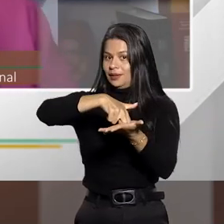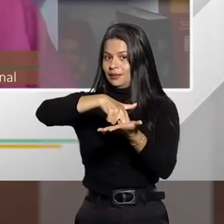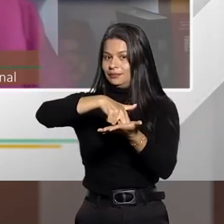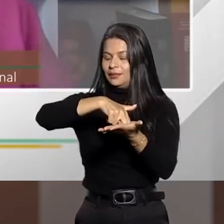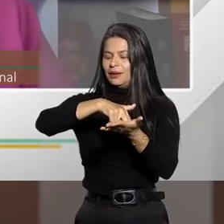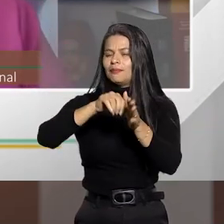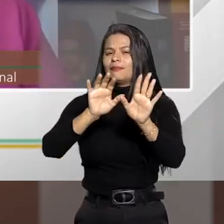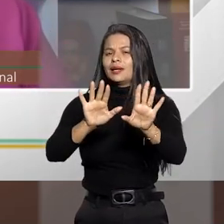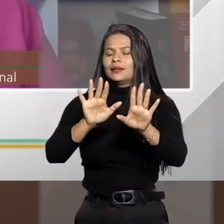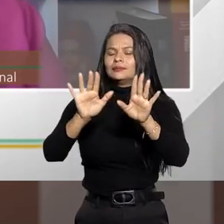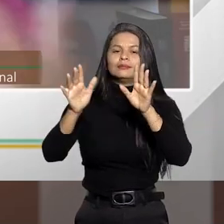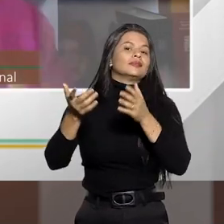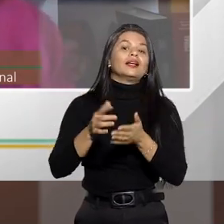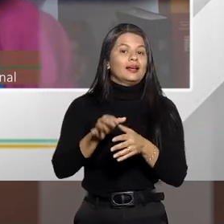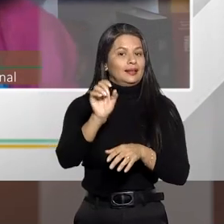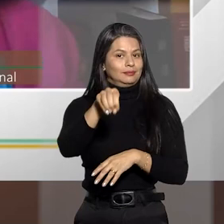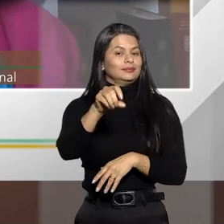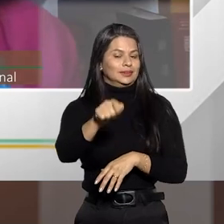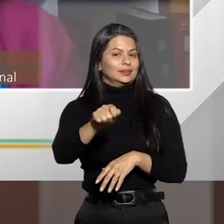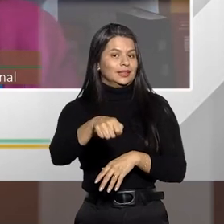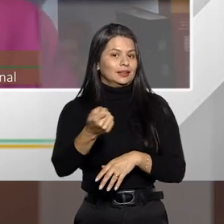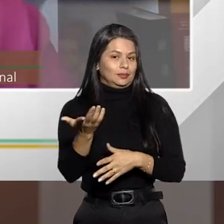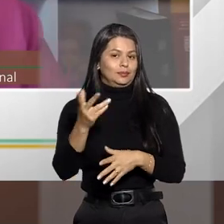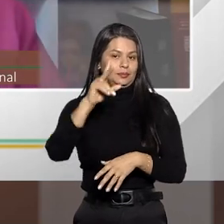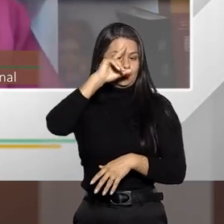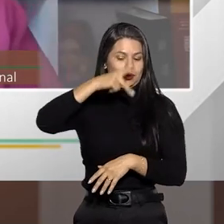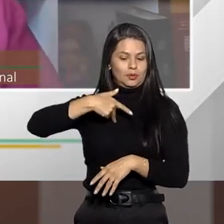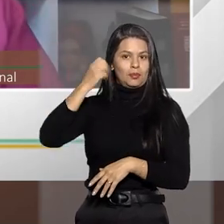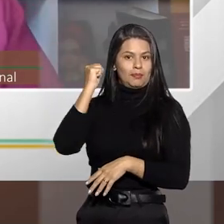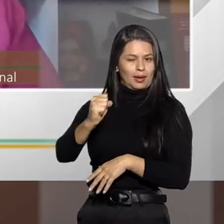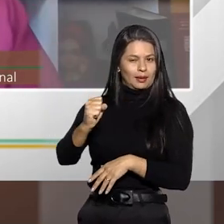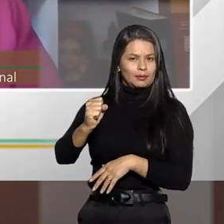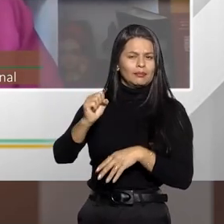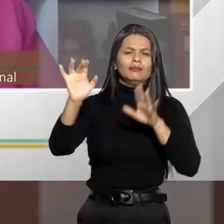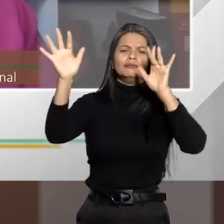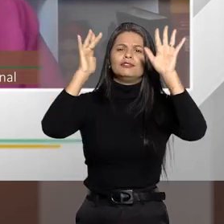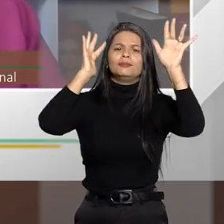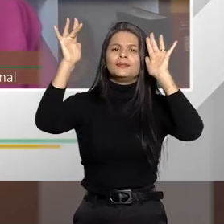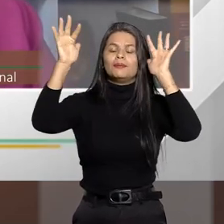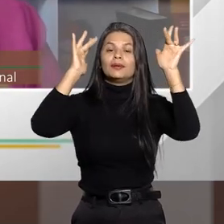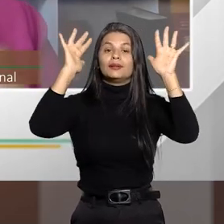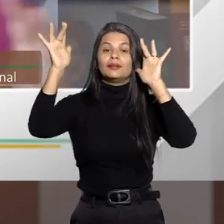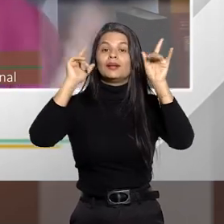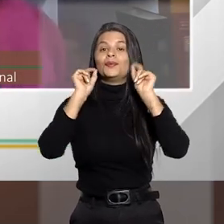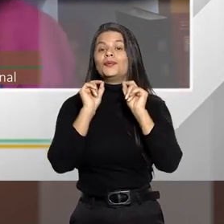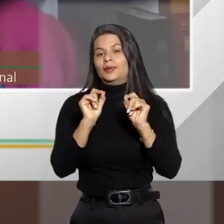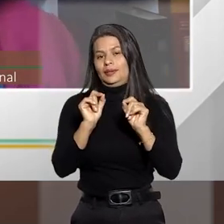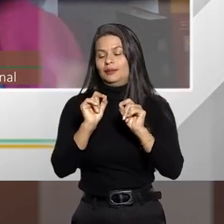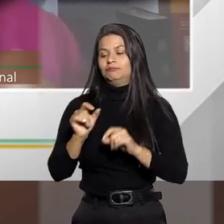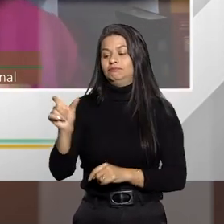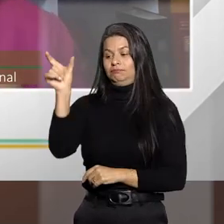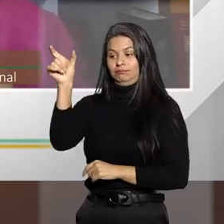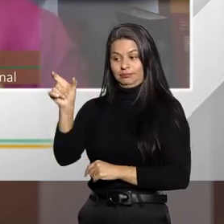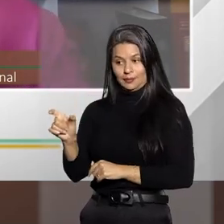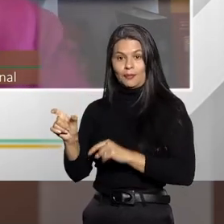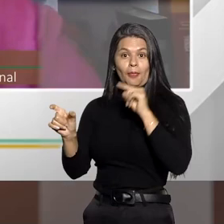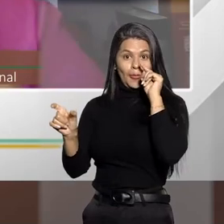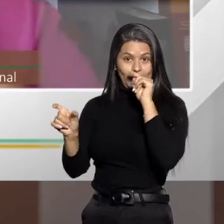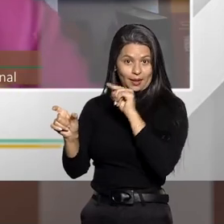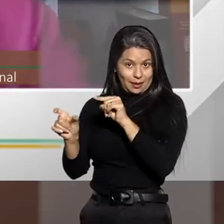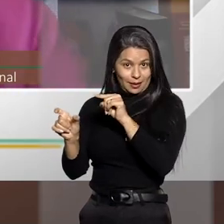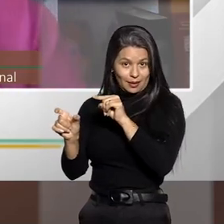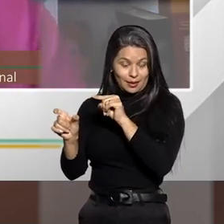vamos imaginar, no caso, o homicídio. Mas vamos imaginar que o indivíduo, ele